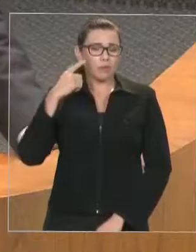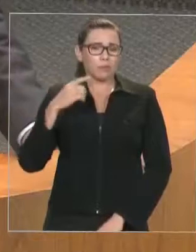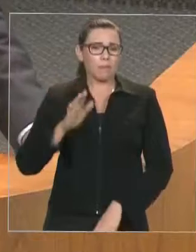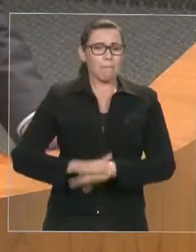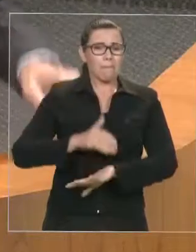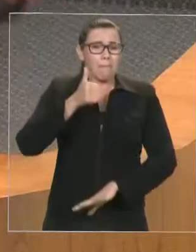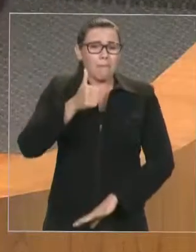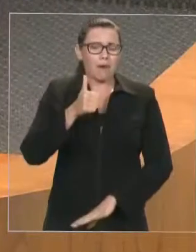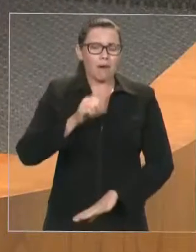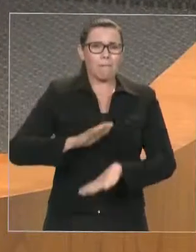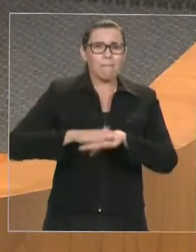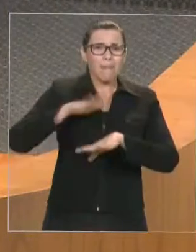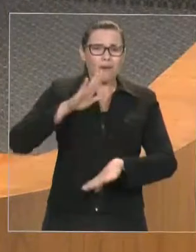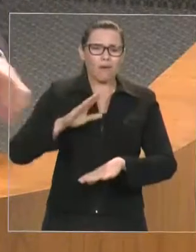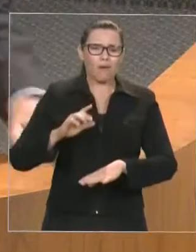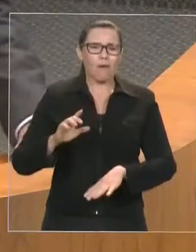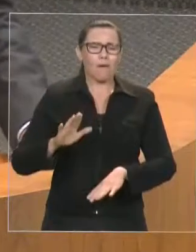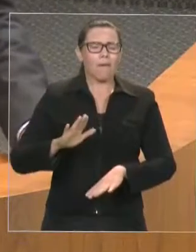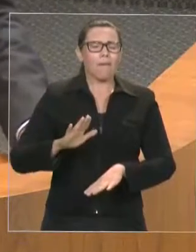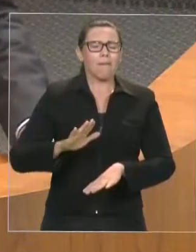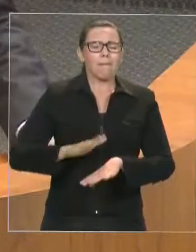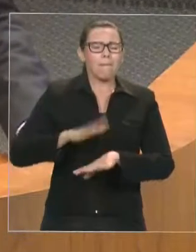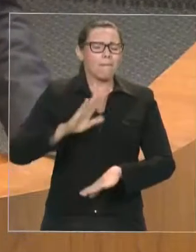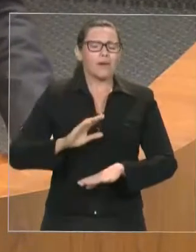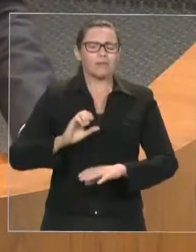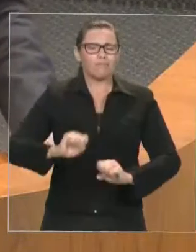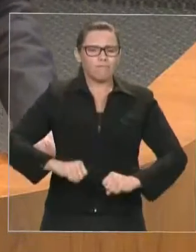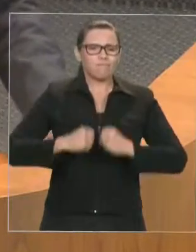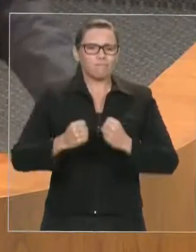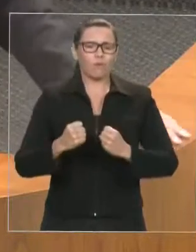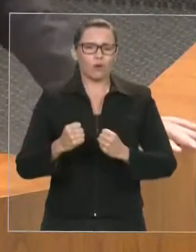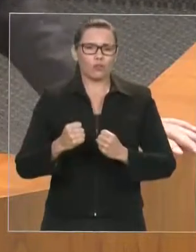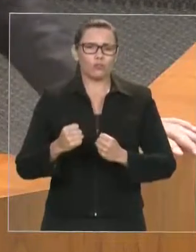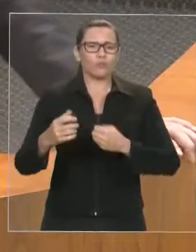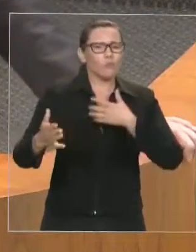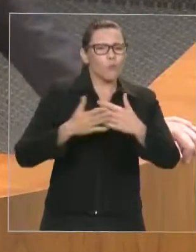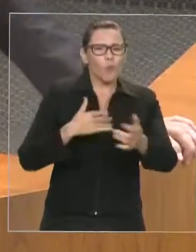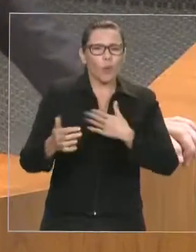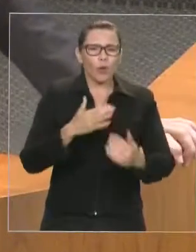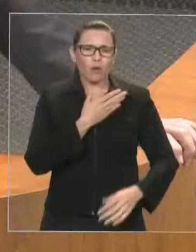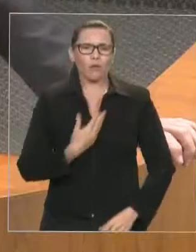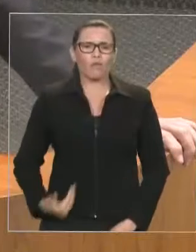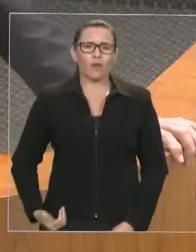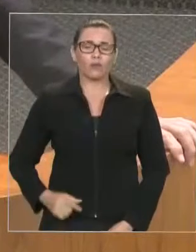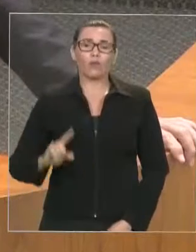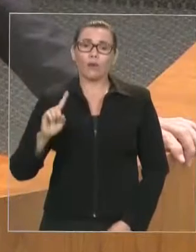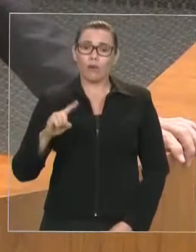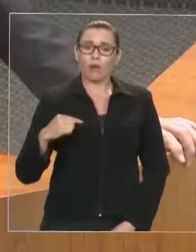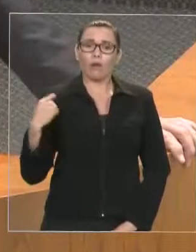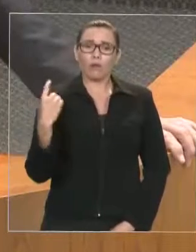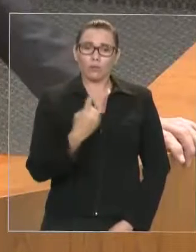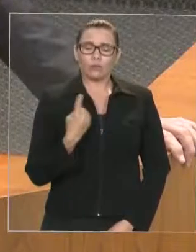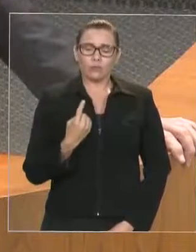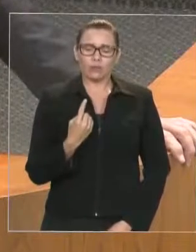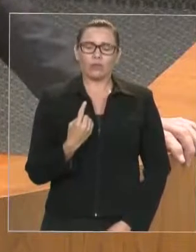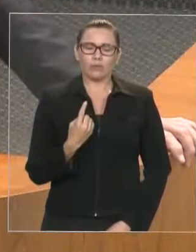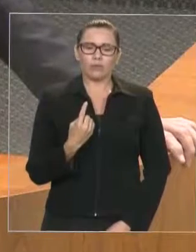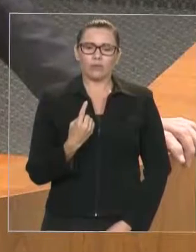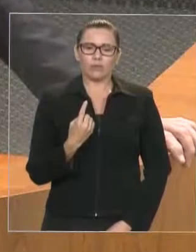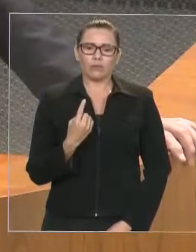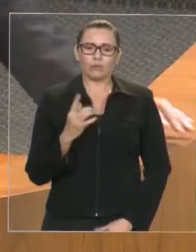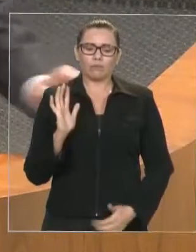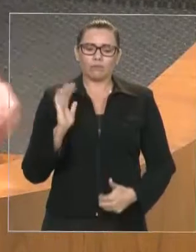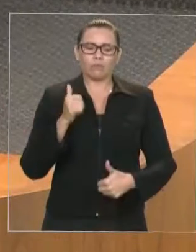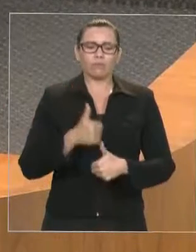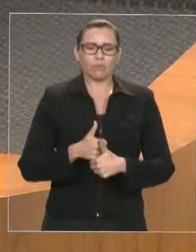nosso mandato, maior do que qualquer governo, é aquilo que nós podemos levar ao nosso povo por meio